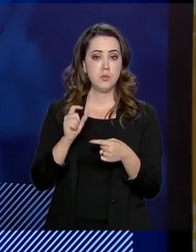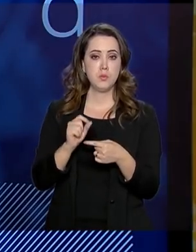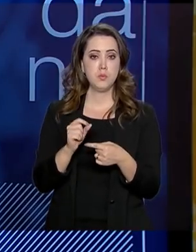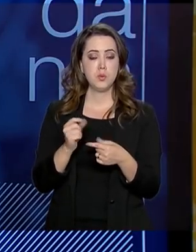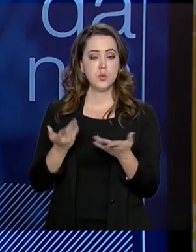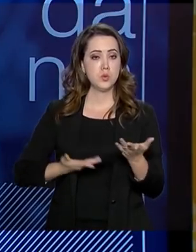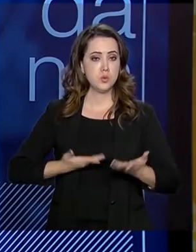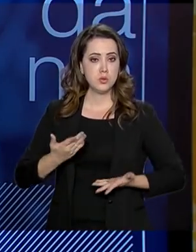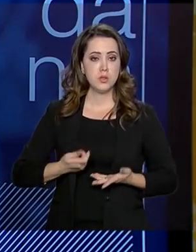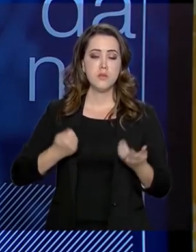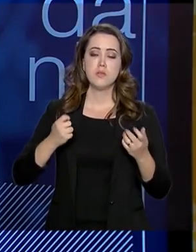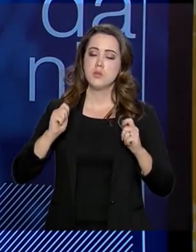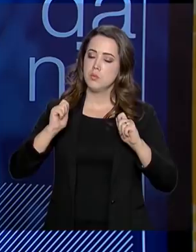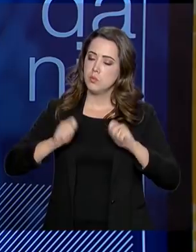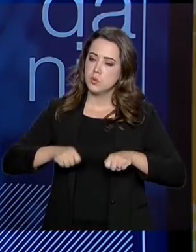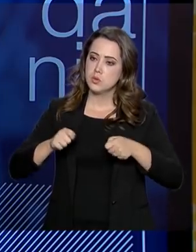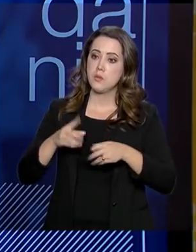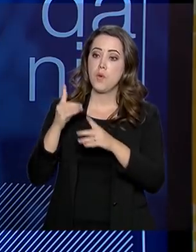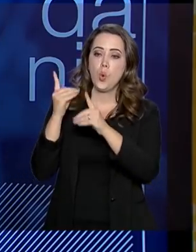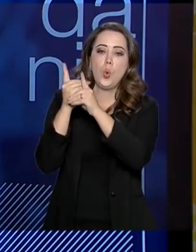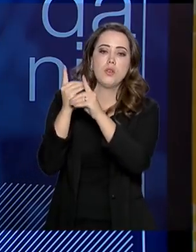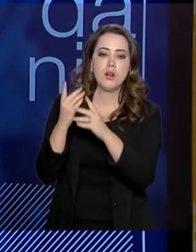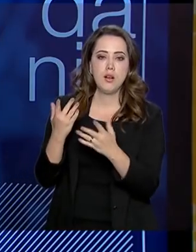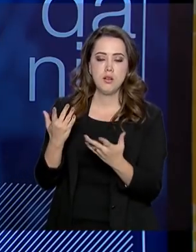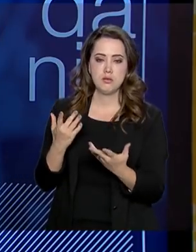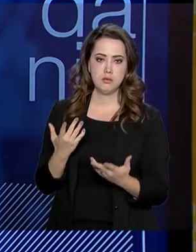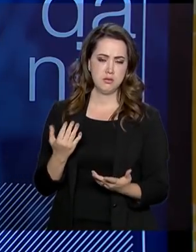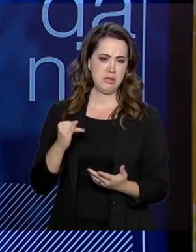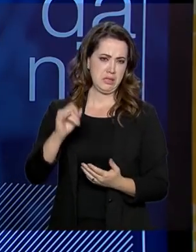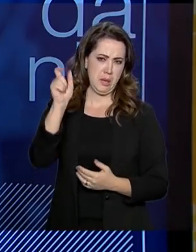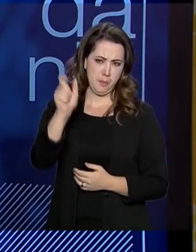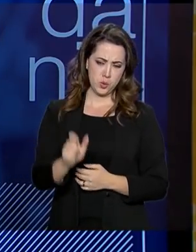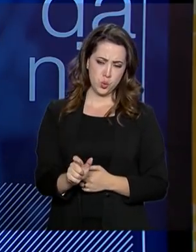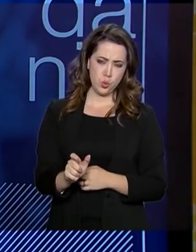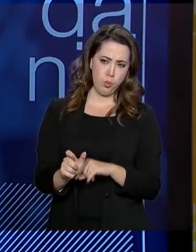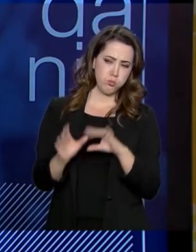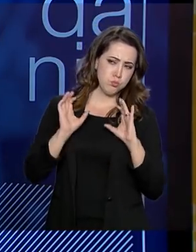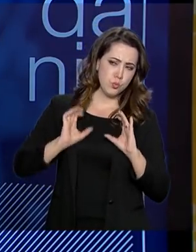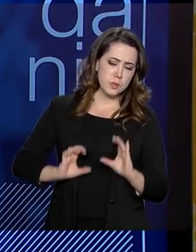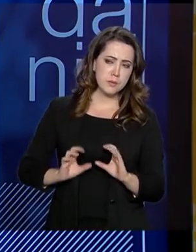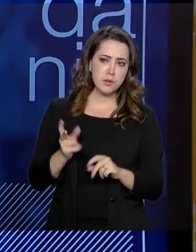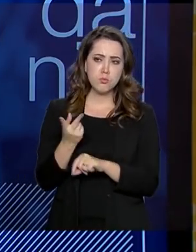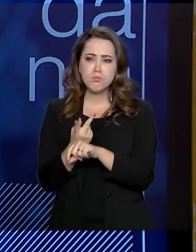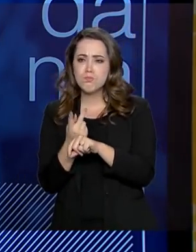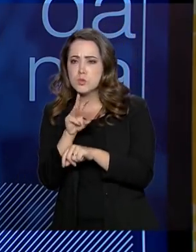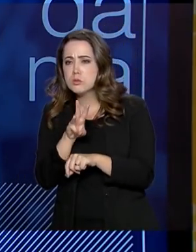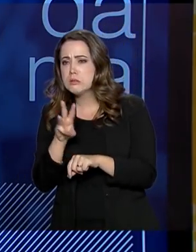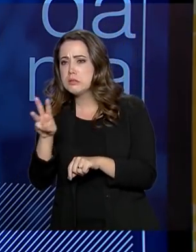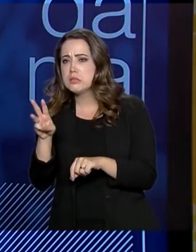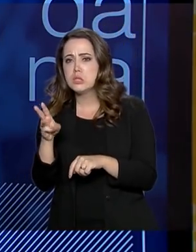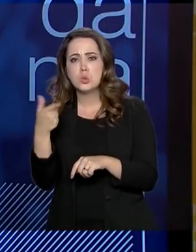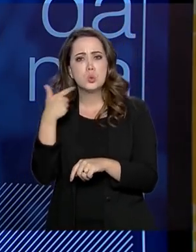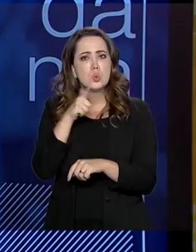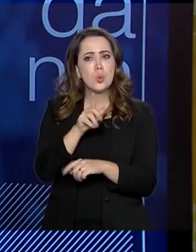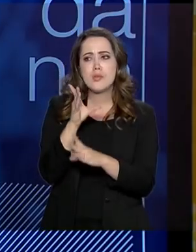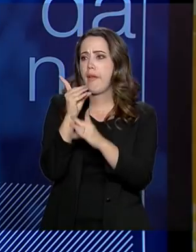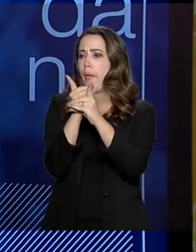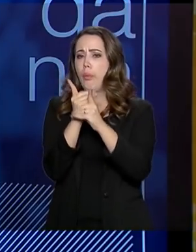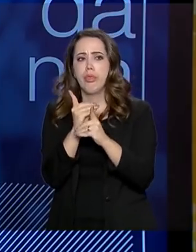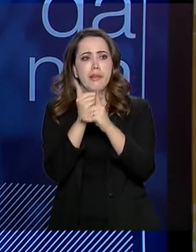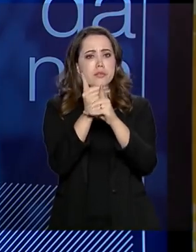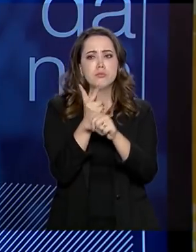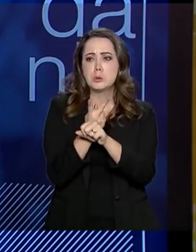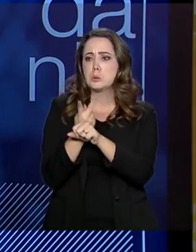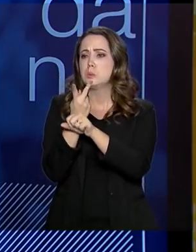o serviço tem que ser possível de ser encontrado. Se o cidadão não encontrar um site ou um aplicativo de governo na